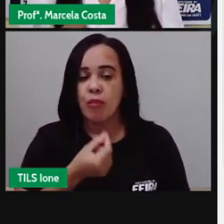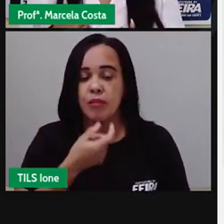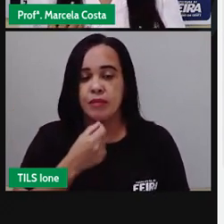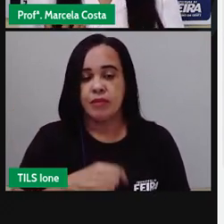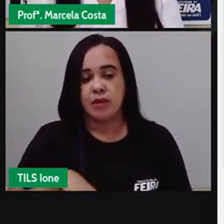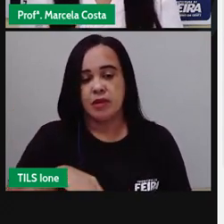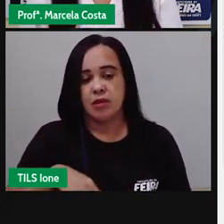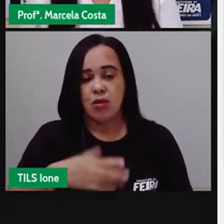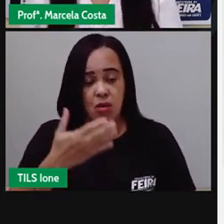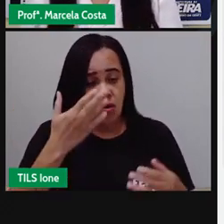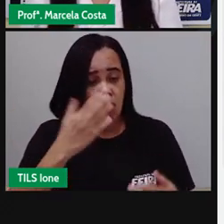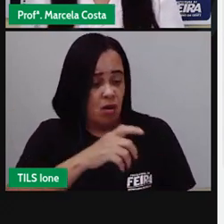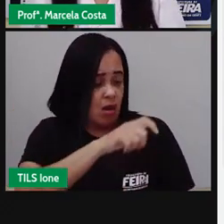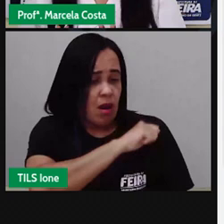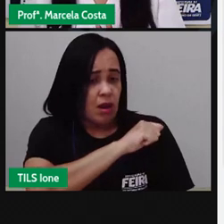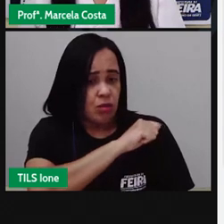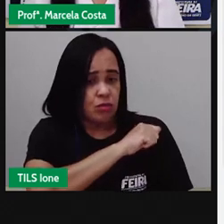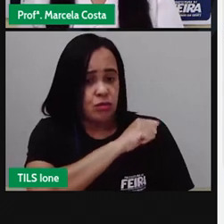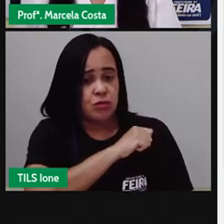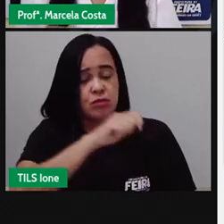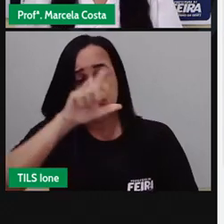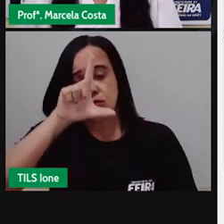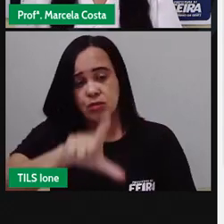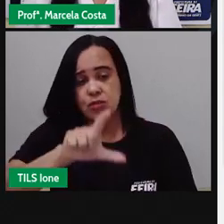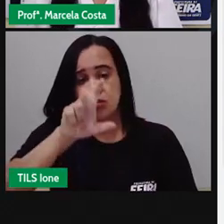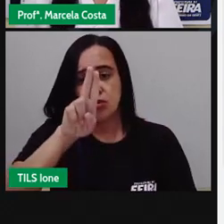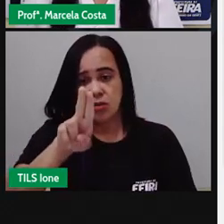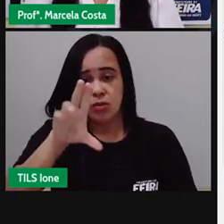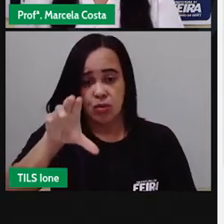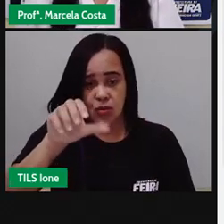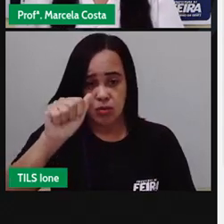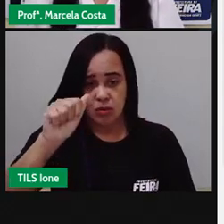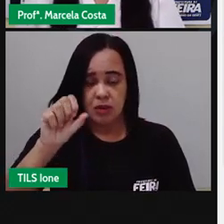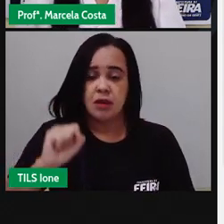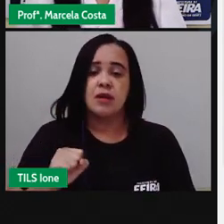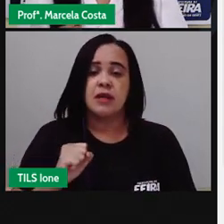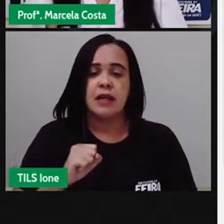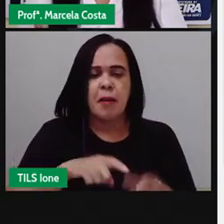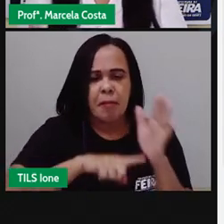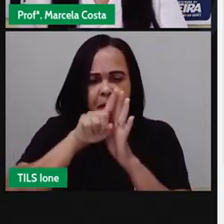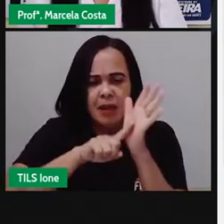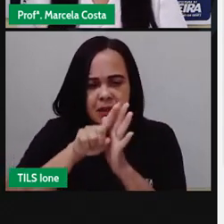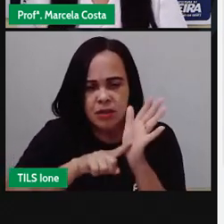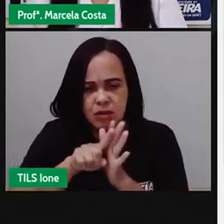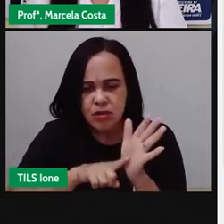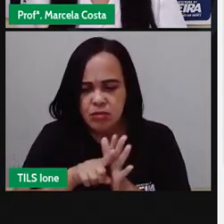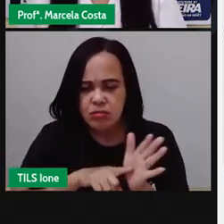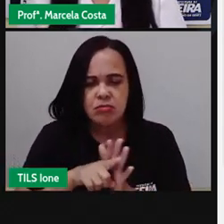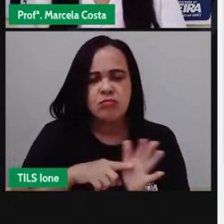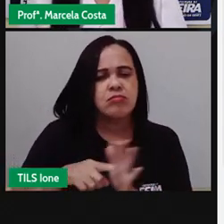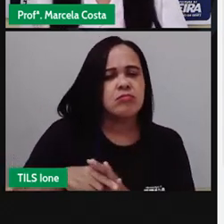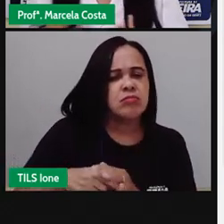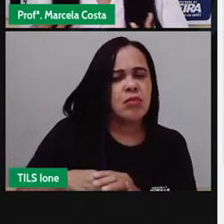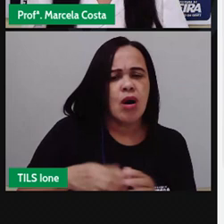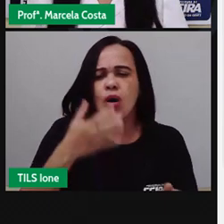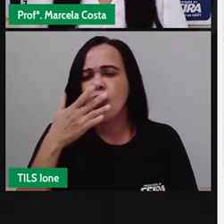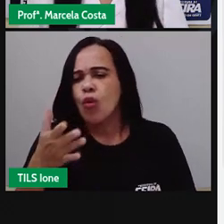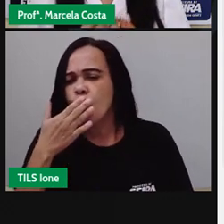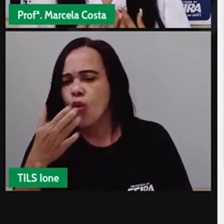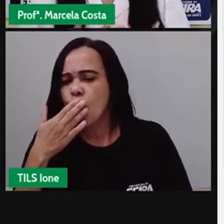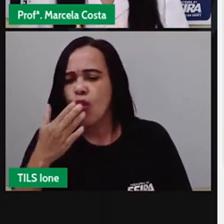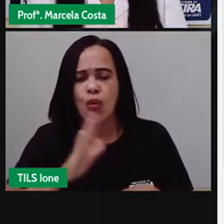saber as cores favoritas de seis colegas e aí ele identificou ele